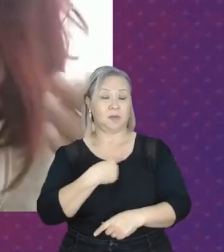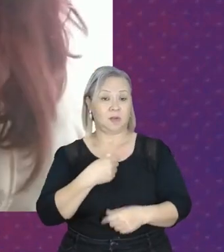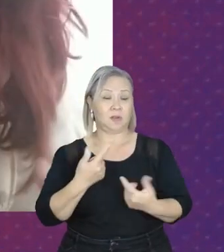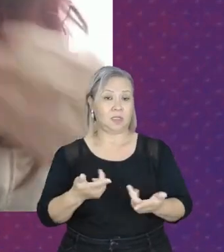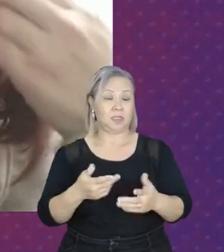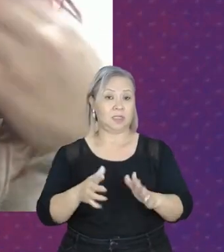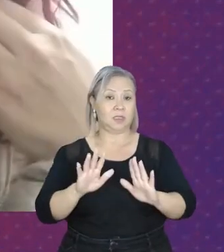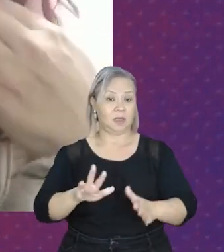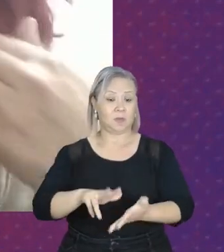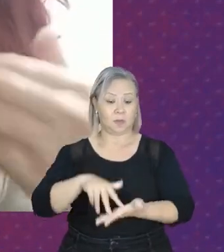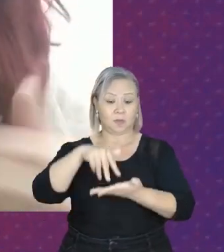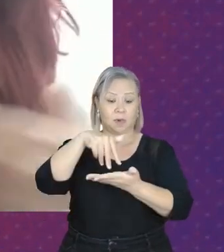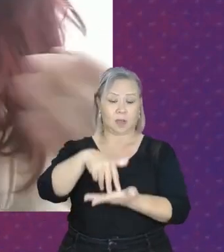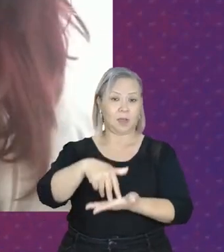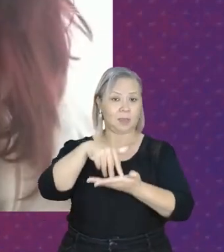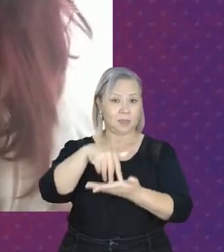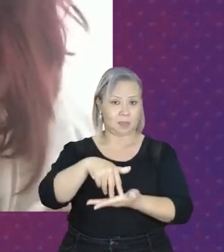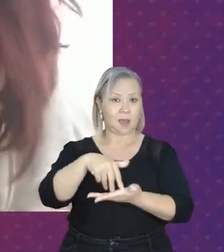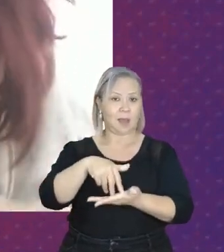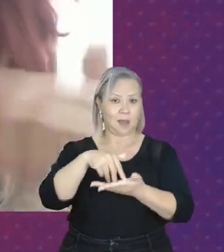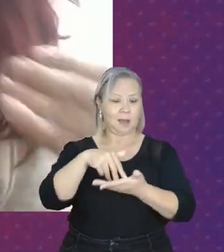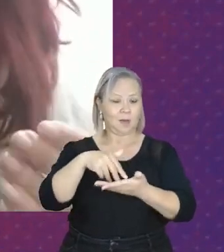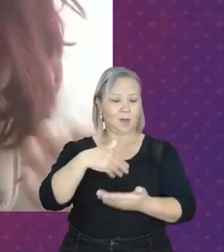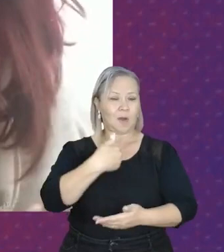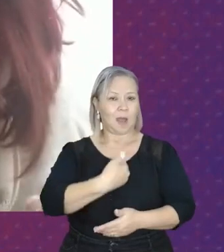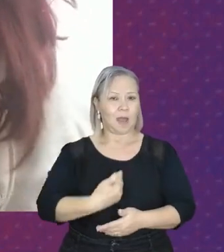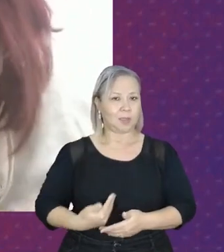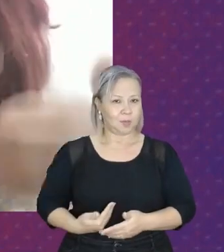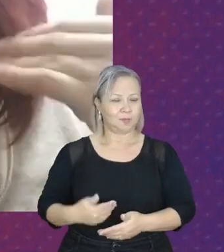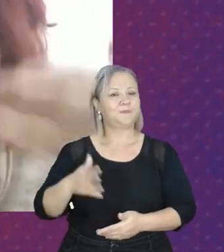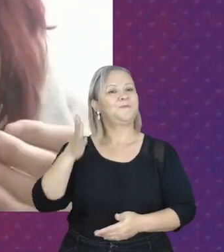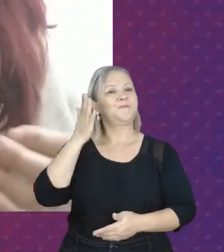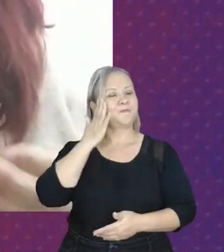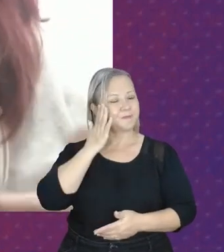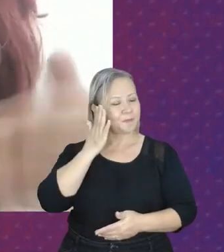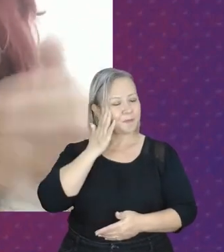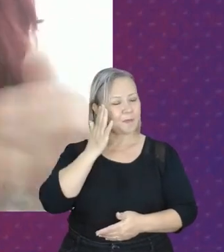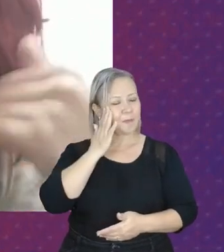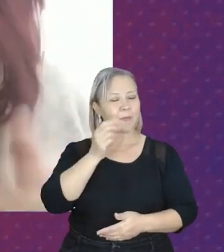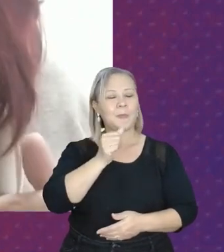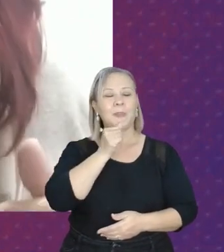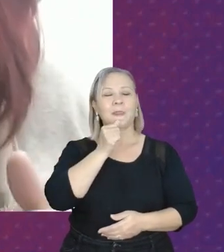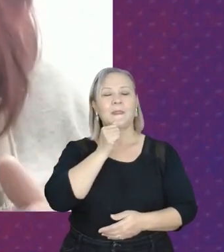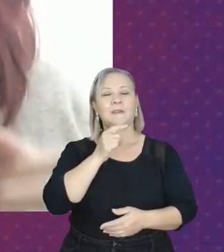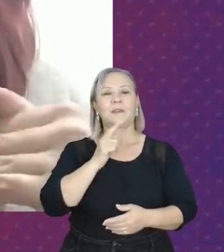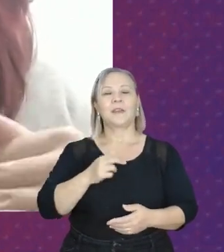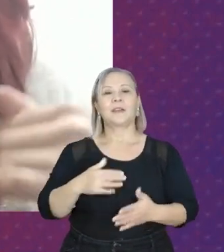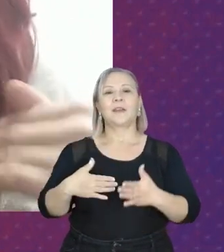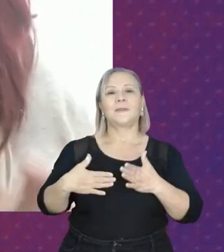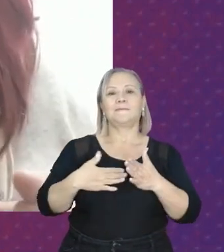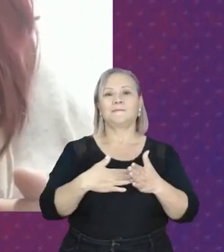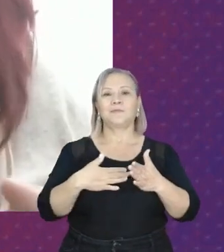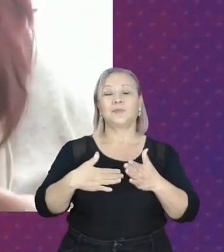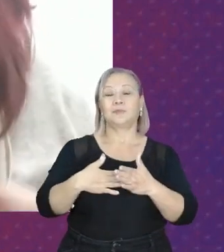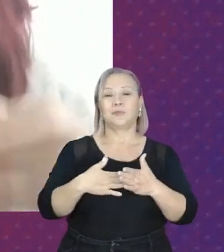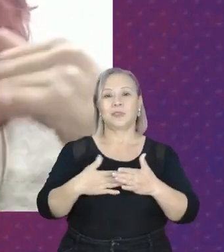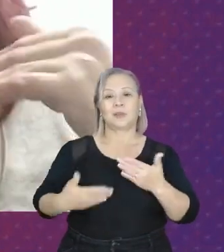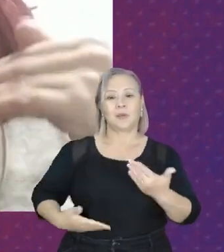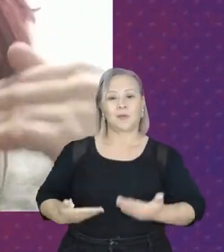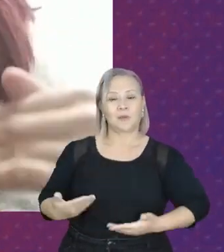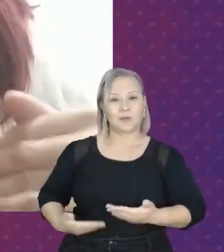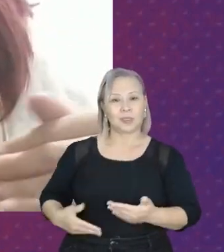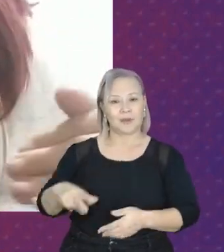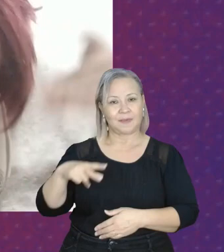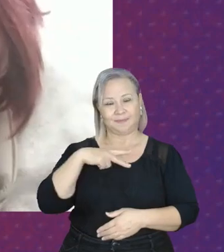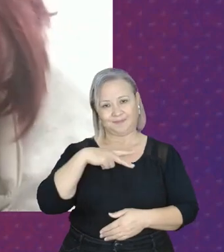prontificando a estar nesses espaços públicos, sabemos que ainda nos prende o serviço privado. A